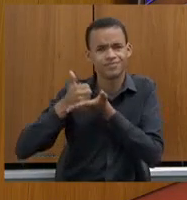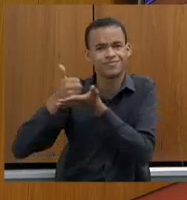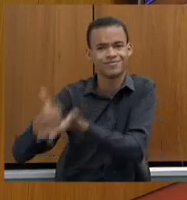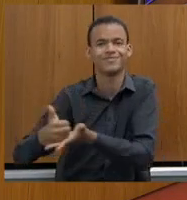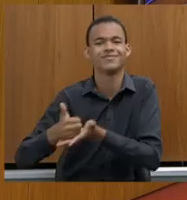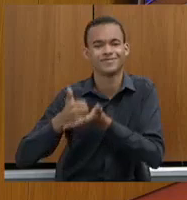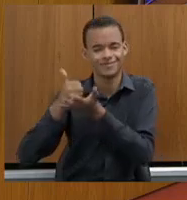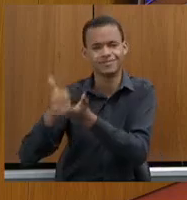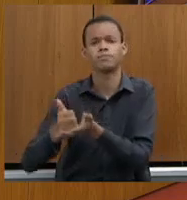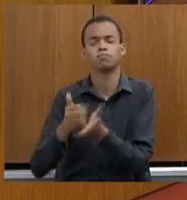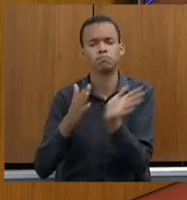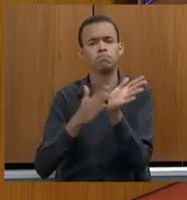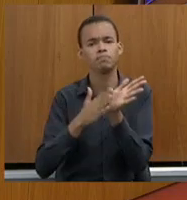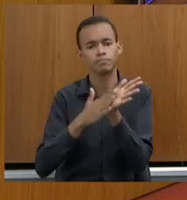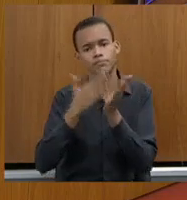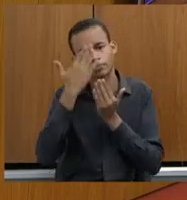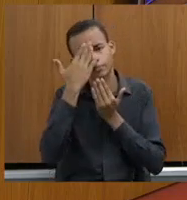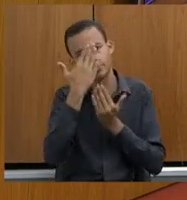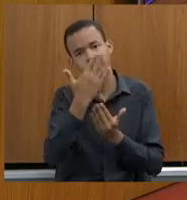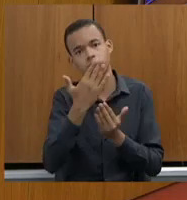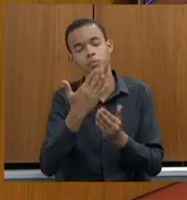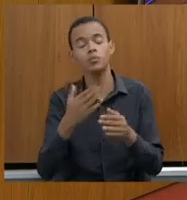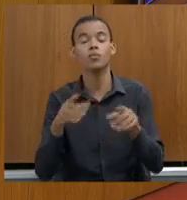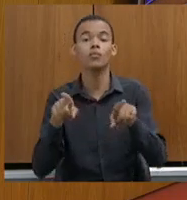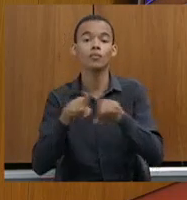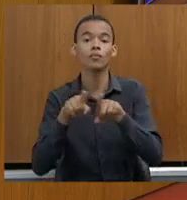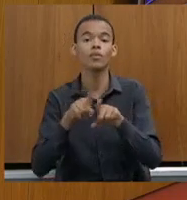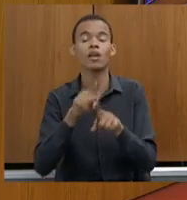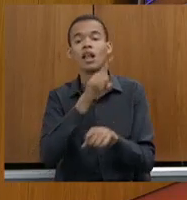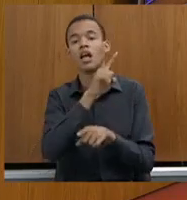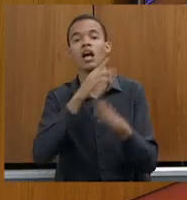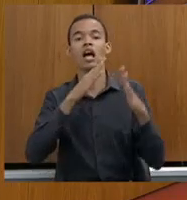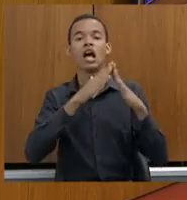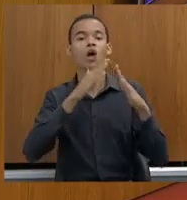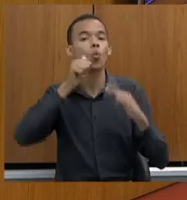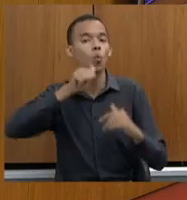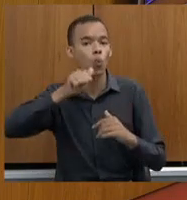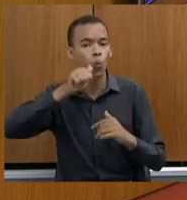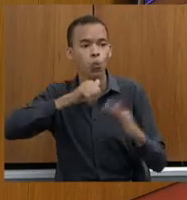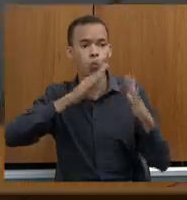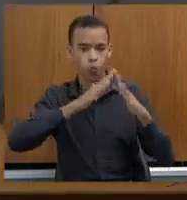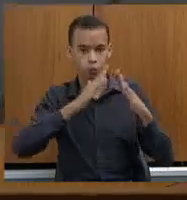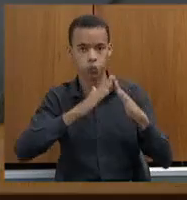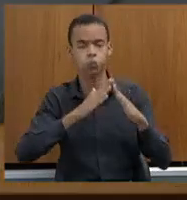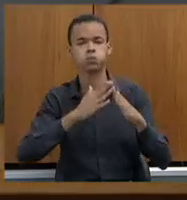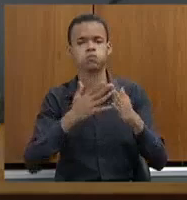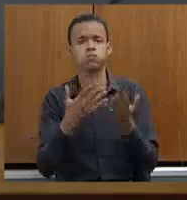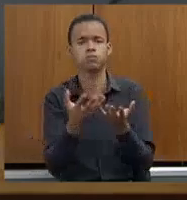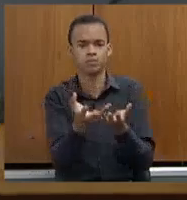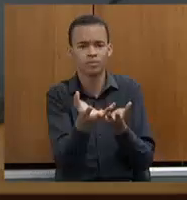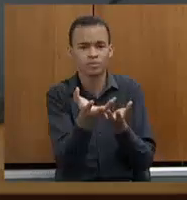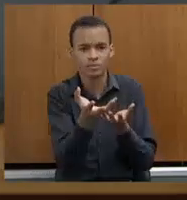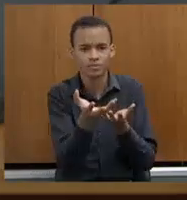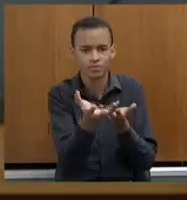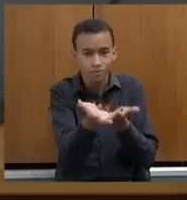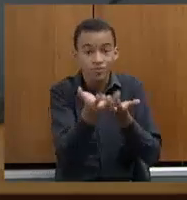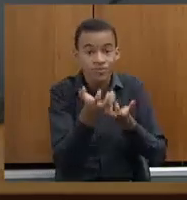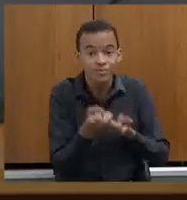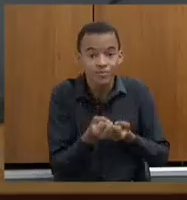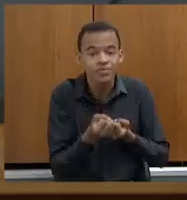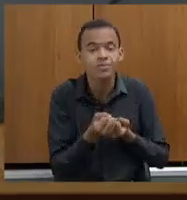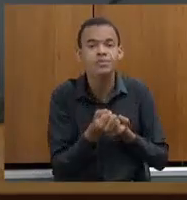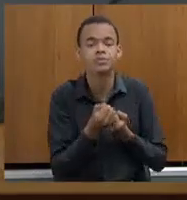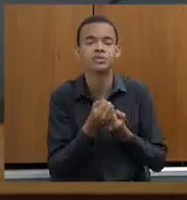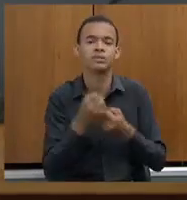dessa identificação. Sobre a Casa das Mulheres, doutor Joaquim, quero dizer que esse acolhimento, a importância que isso tem para a mulher vítima de